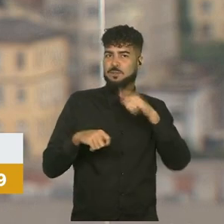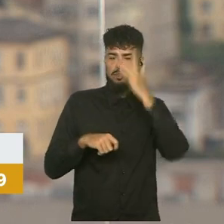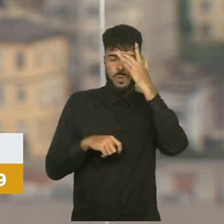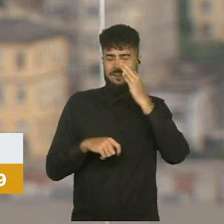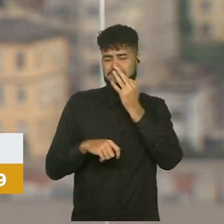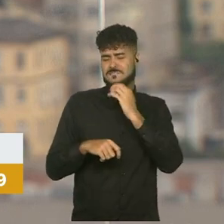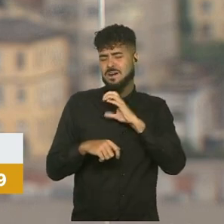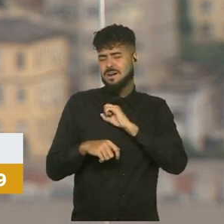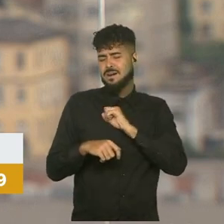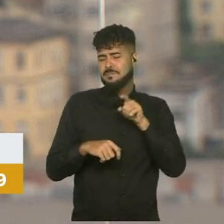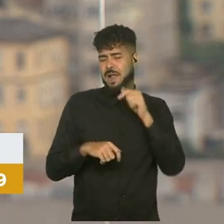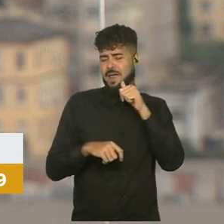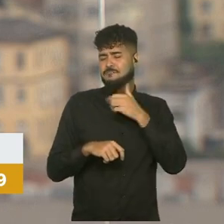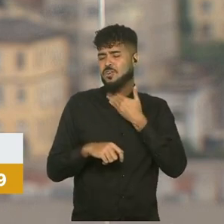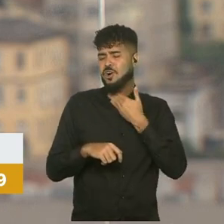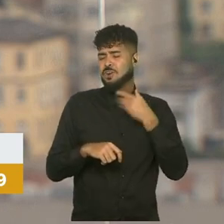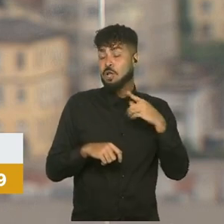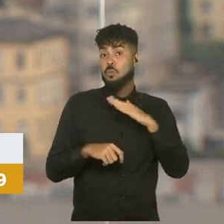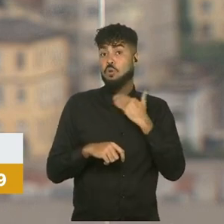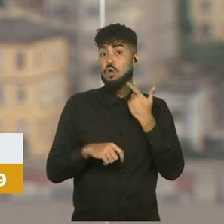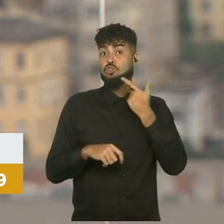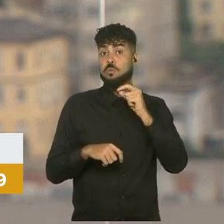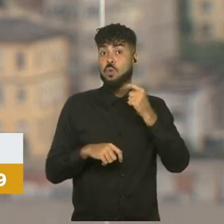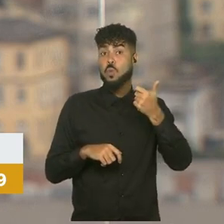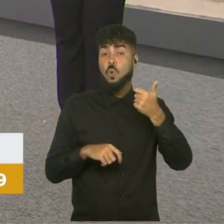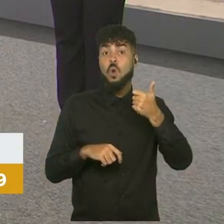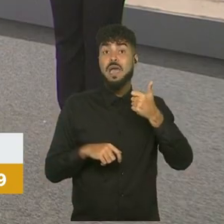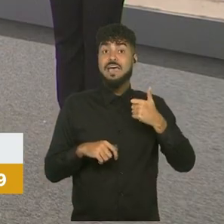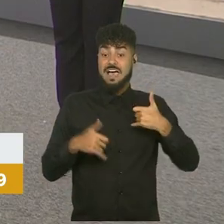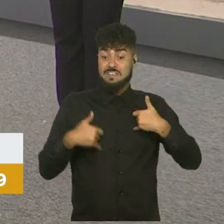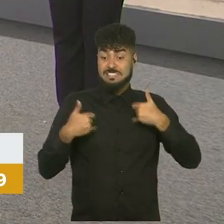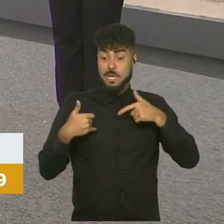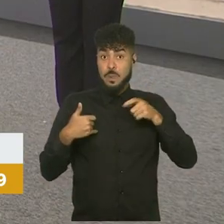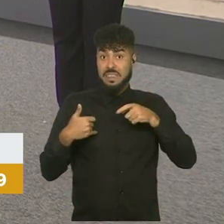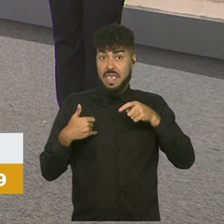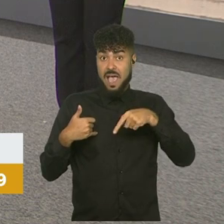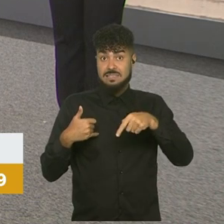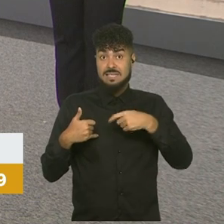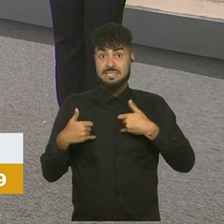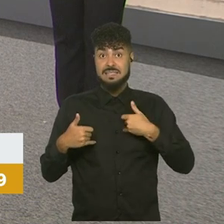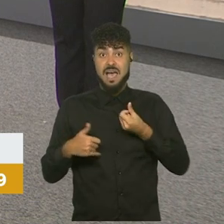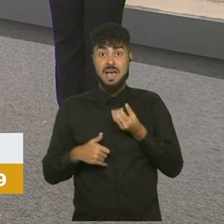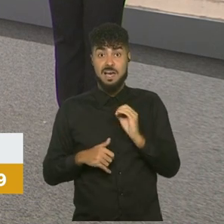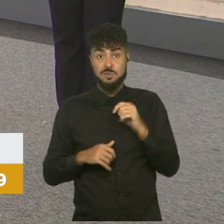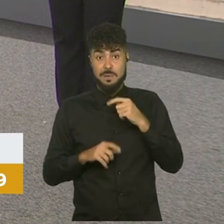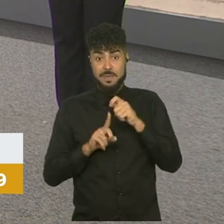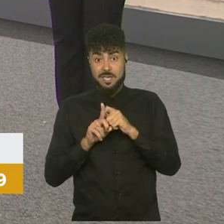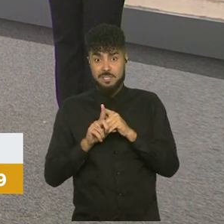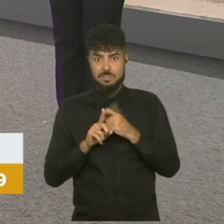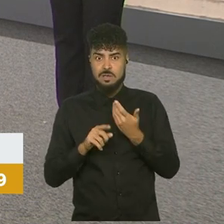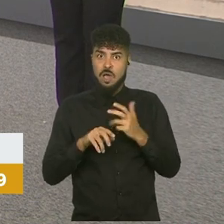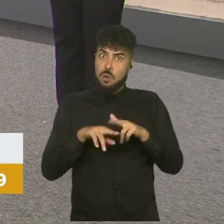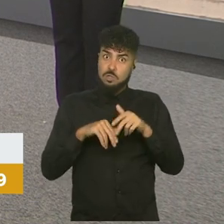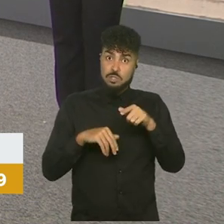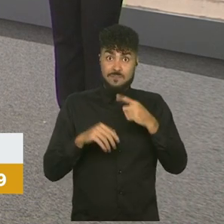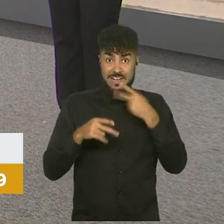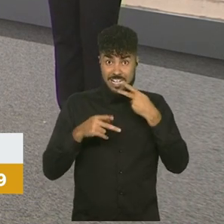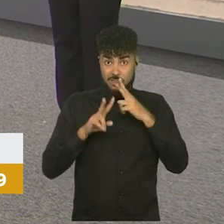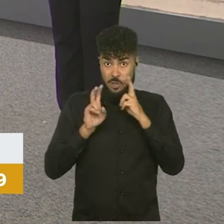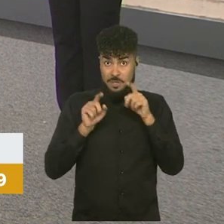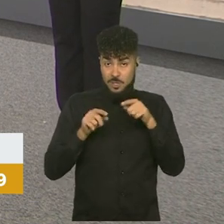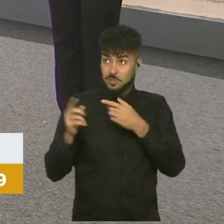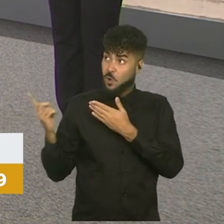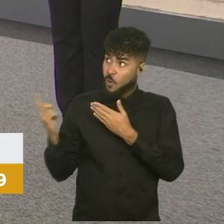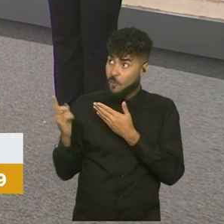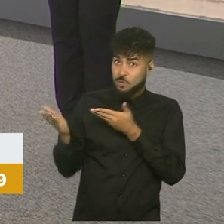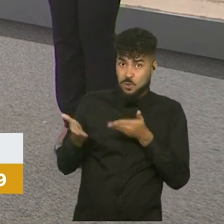que morreu em 2001 e faria 60 anos neste mês. E para falar desse álbum, a gente conversa com o guitarrista Victor Biglione. Victor,